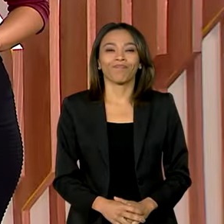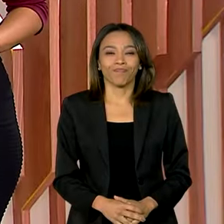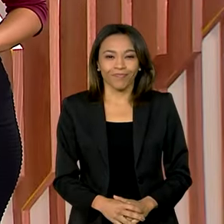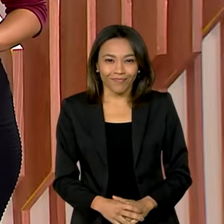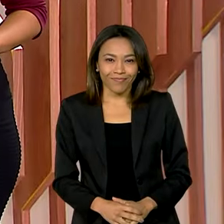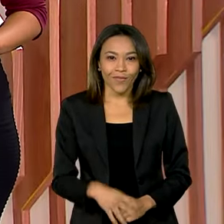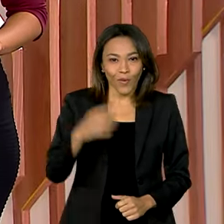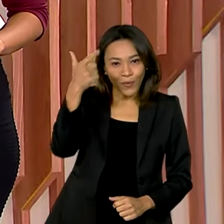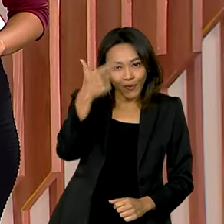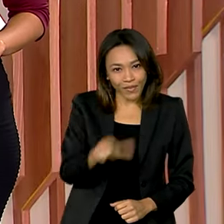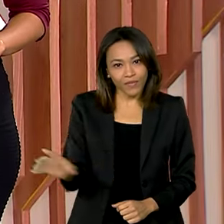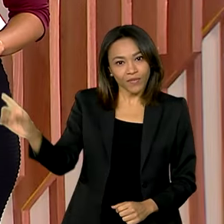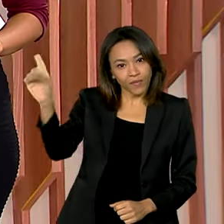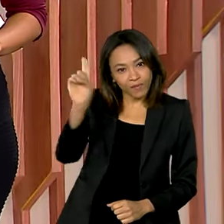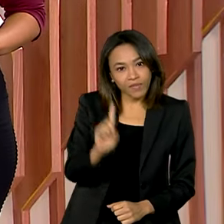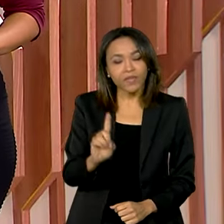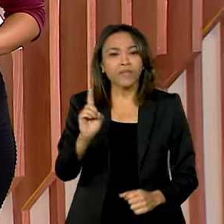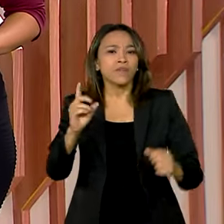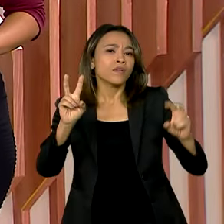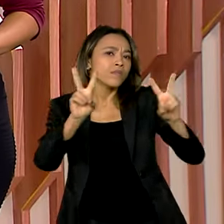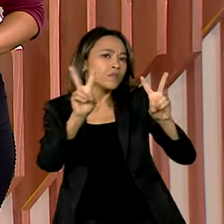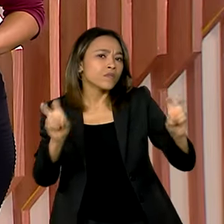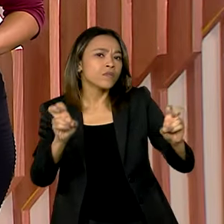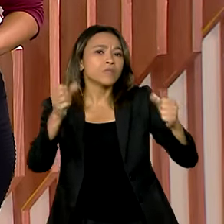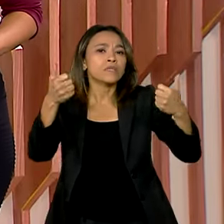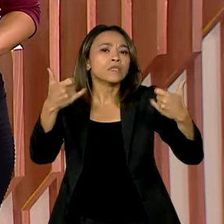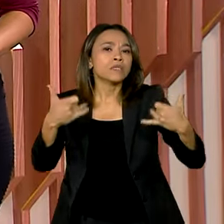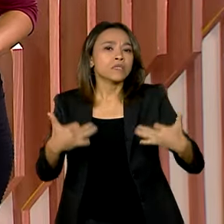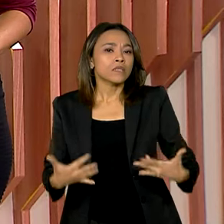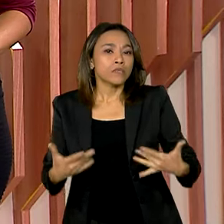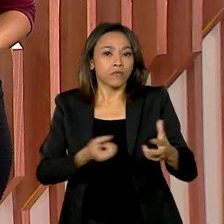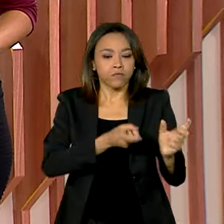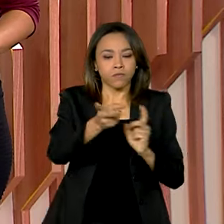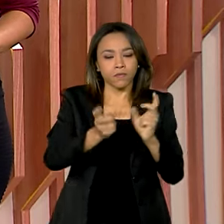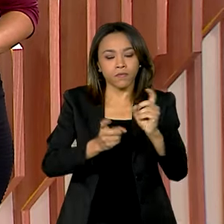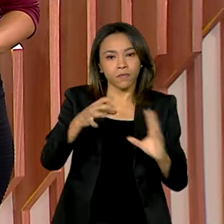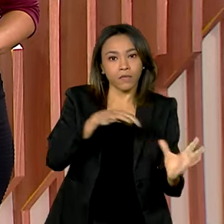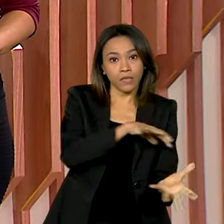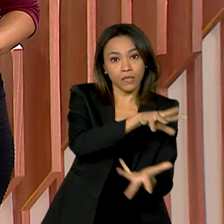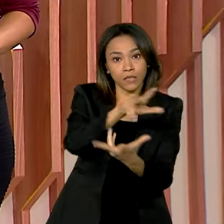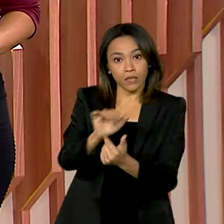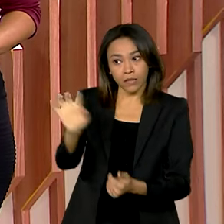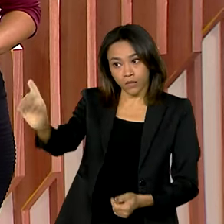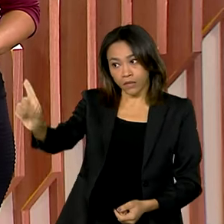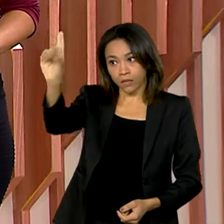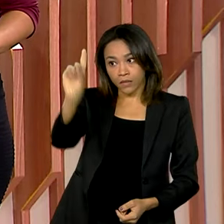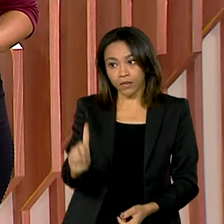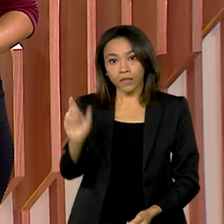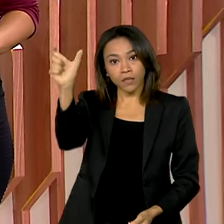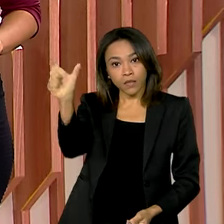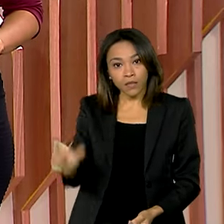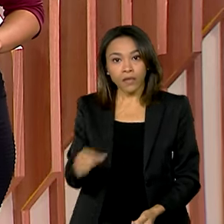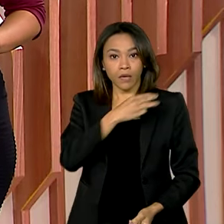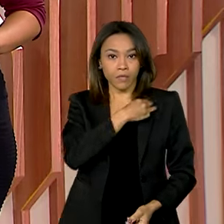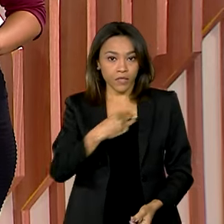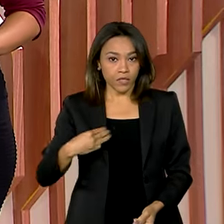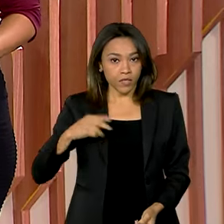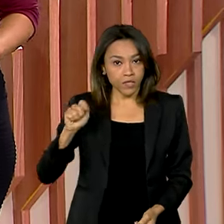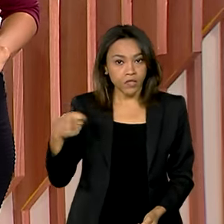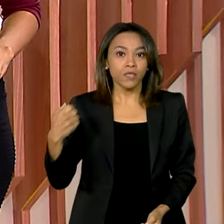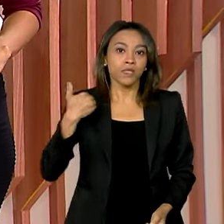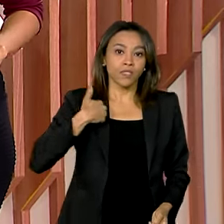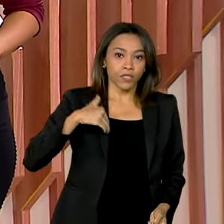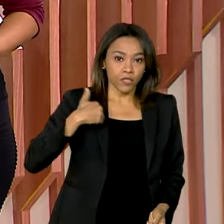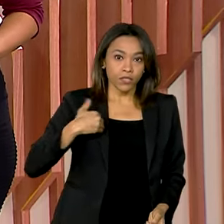Estamos de volta e vamos falar agora sobre o comércio internacional. ministra das Relações Exteriores da Argentina